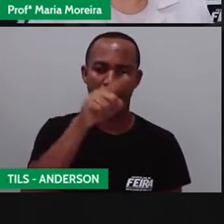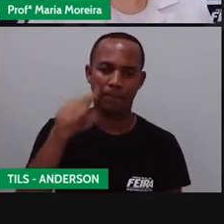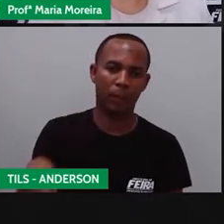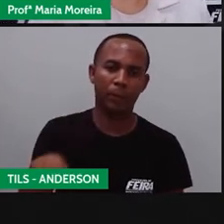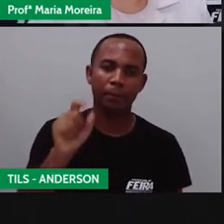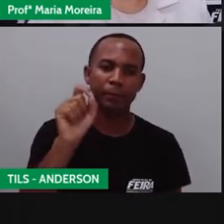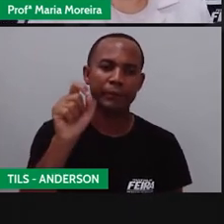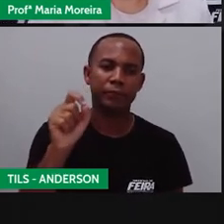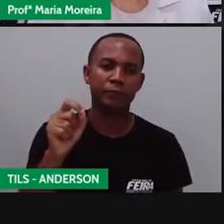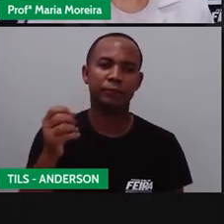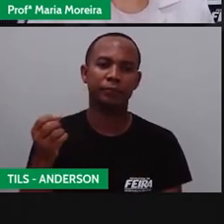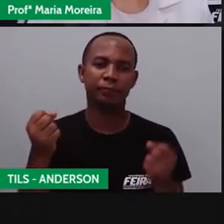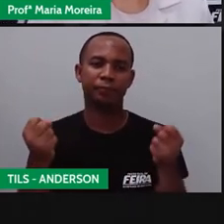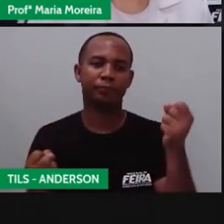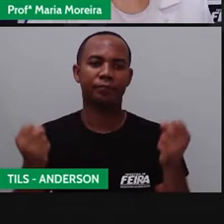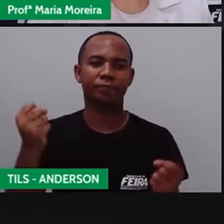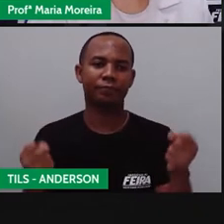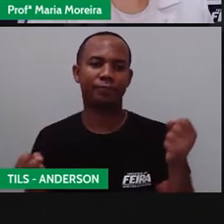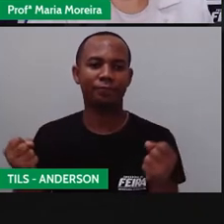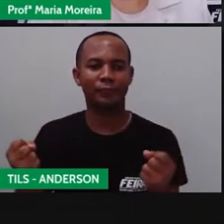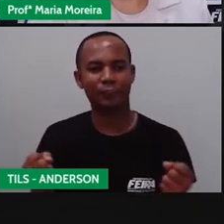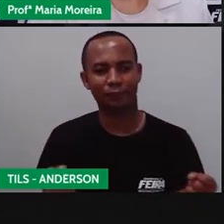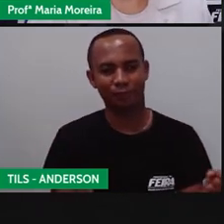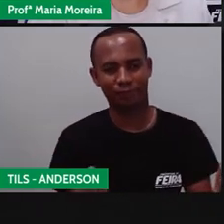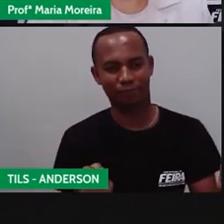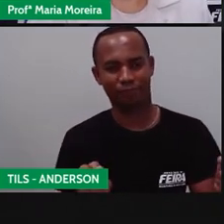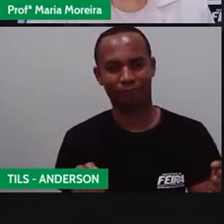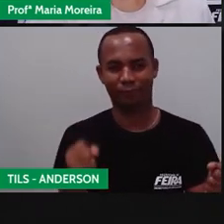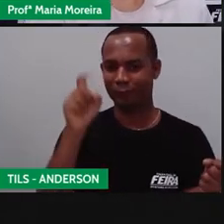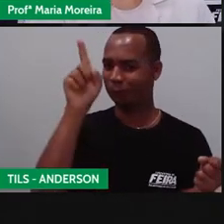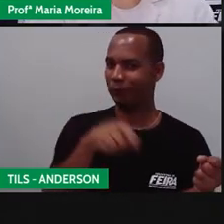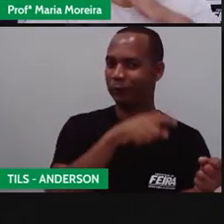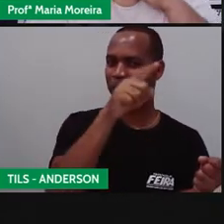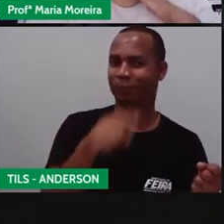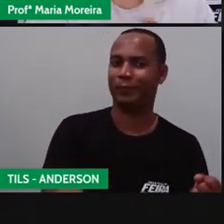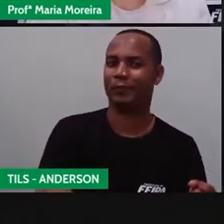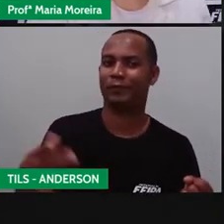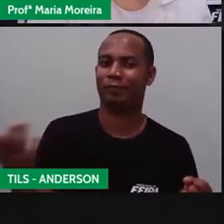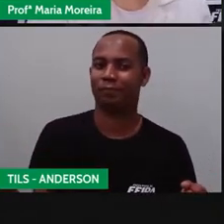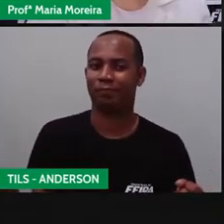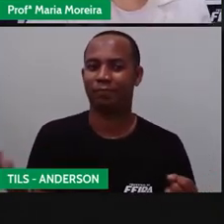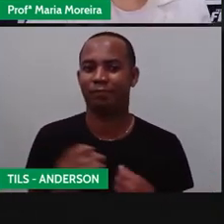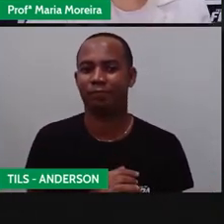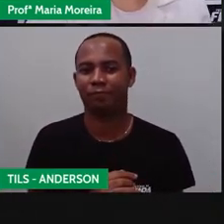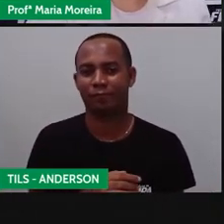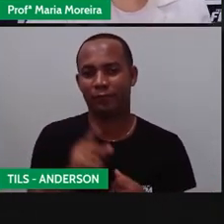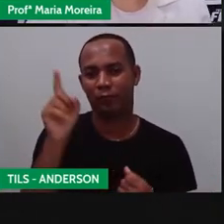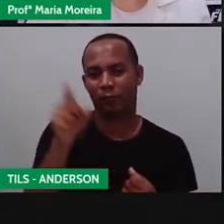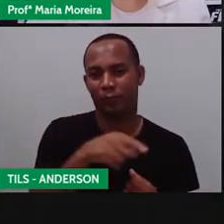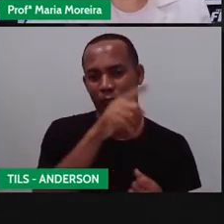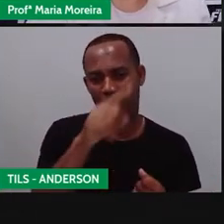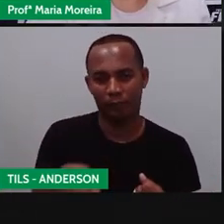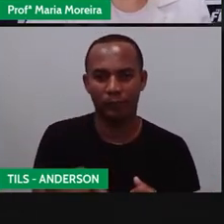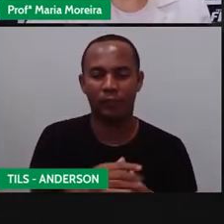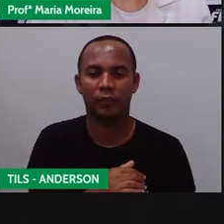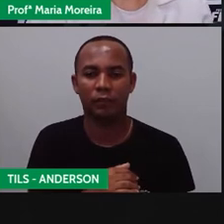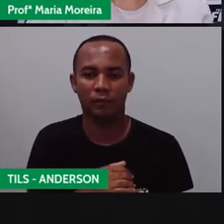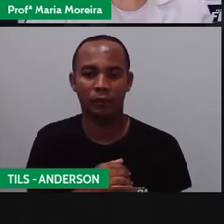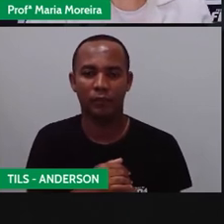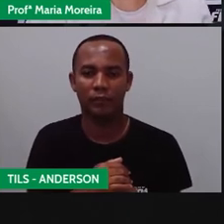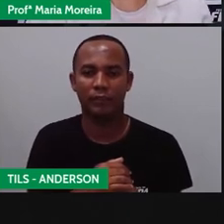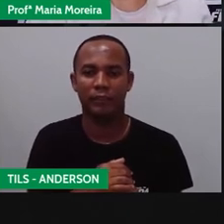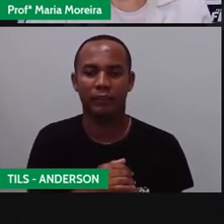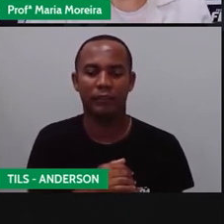está marcado um X. Existem dois tipos, não isso? O que diz é proibido, o que tem um traço só que diz que é proibido